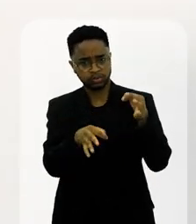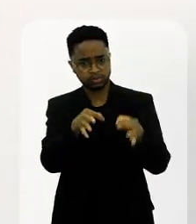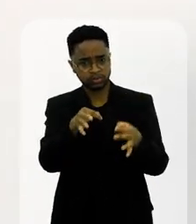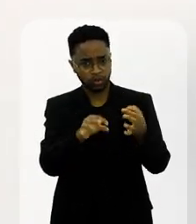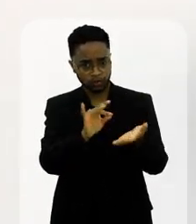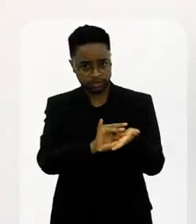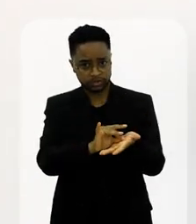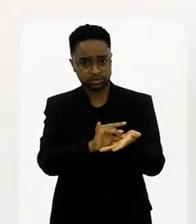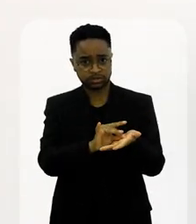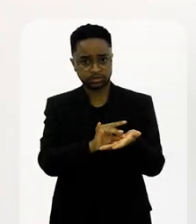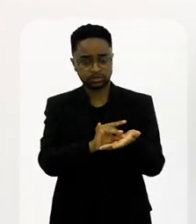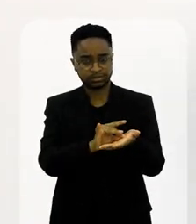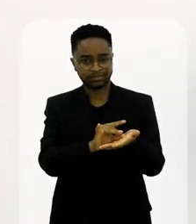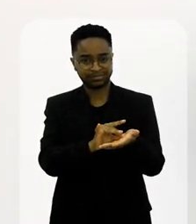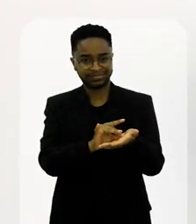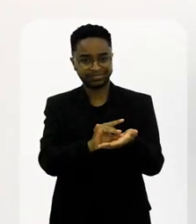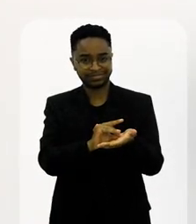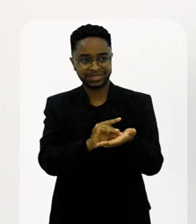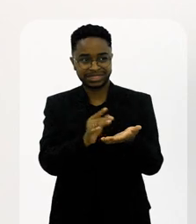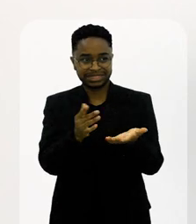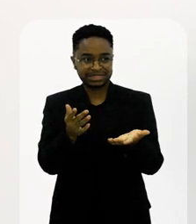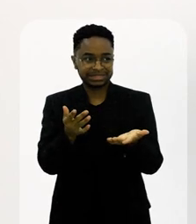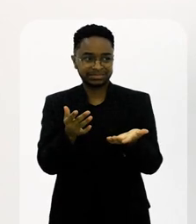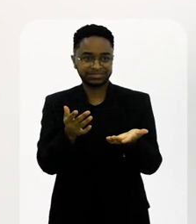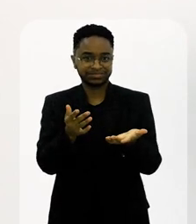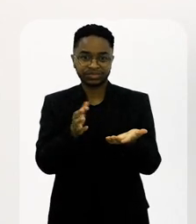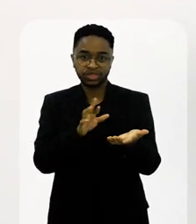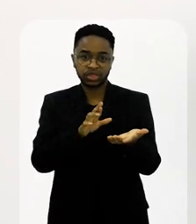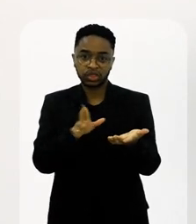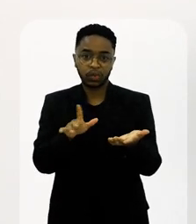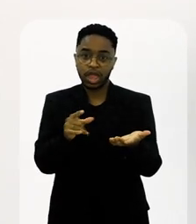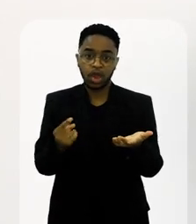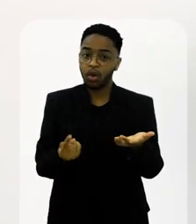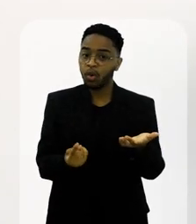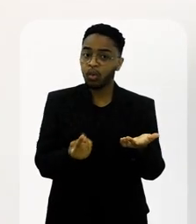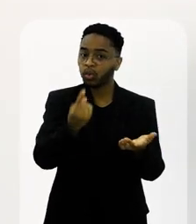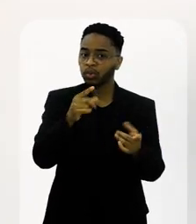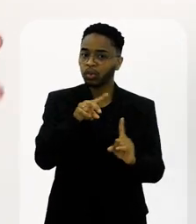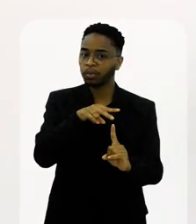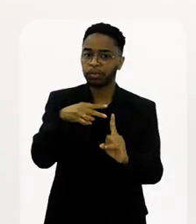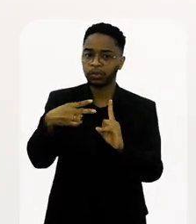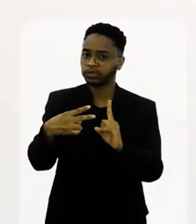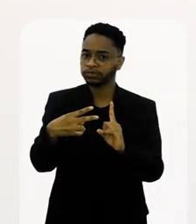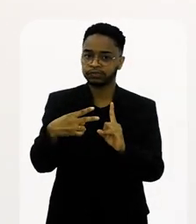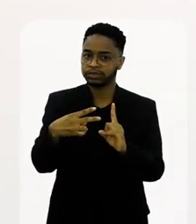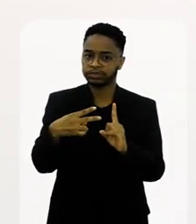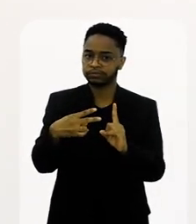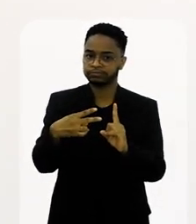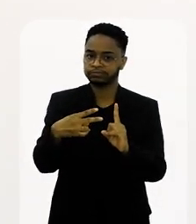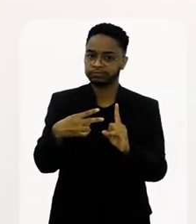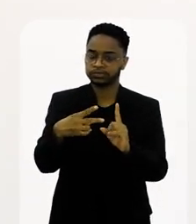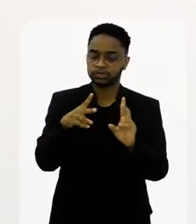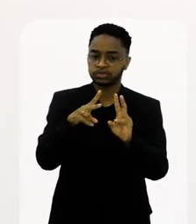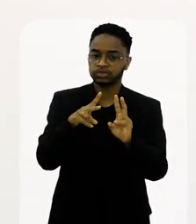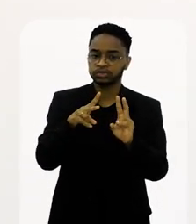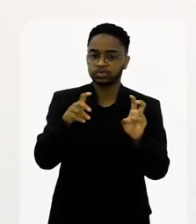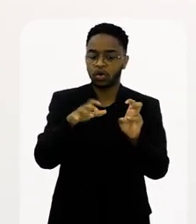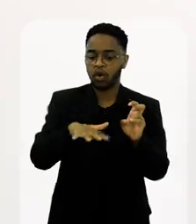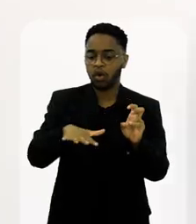aqui pelos jurados oficiais, ele não é o único olhar possível sobre as escolas de samba.